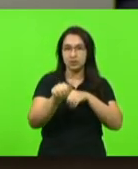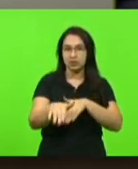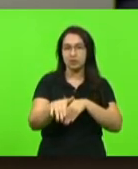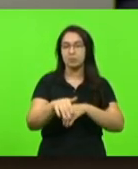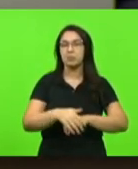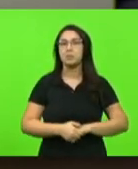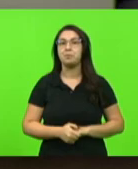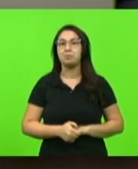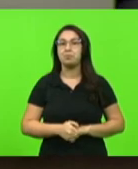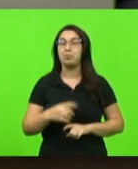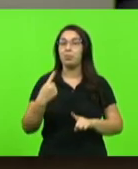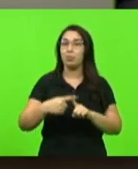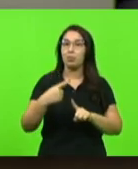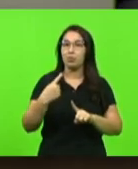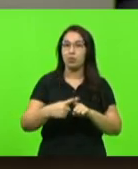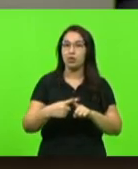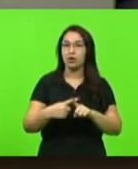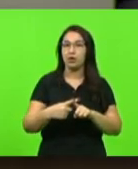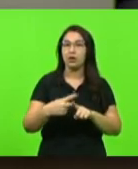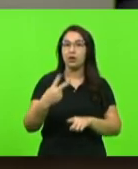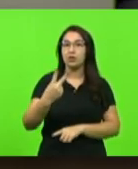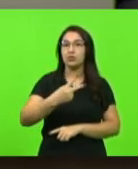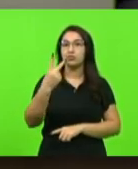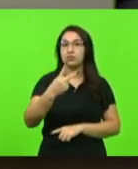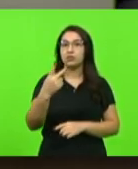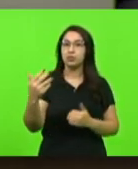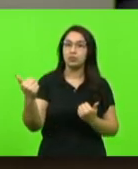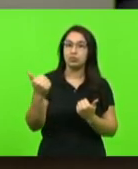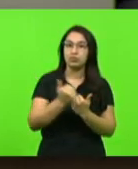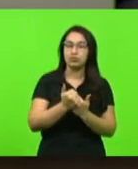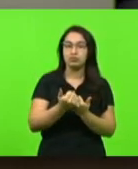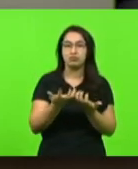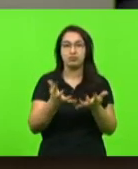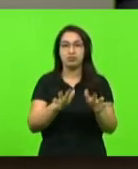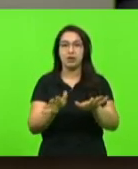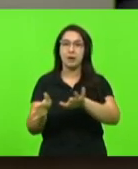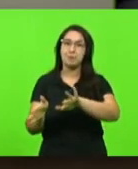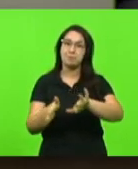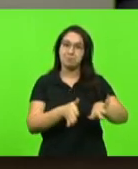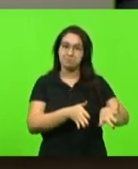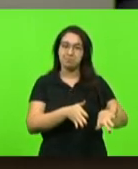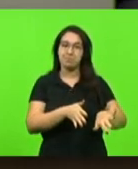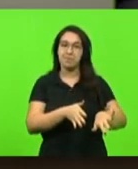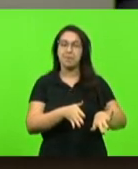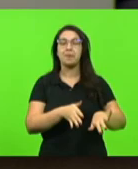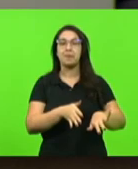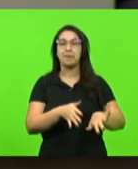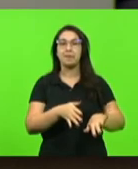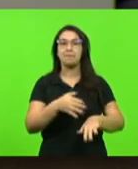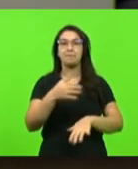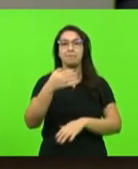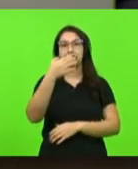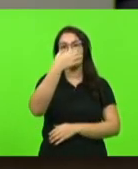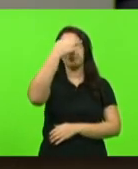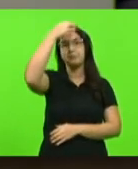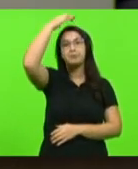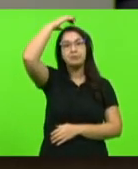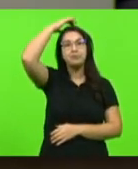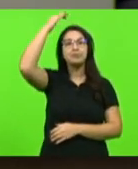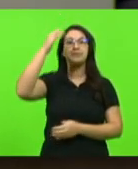por declínio do segundo suplente em decorrência do afastamento do deputado Coronel Mocelin.